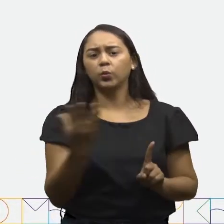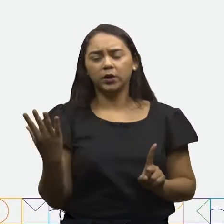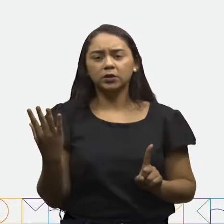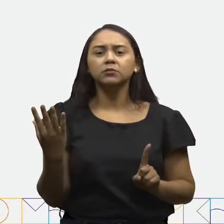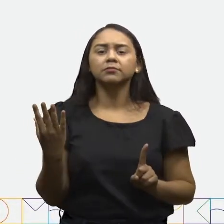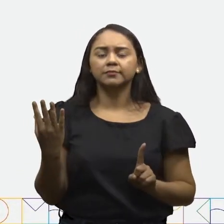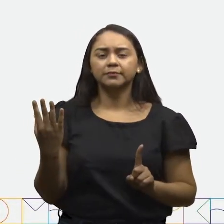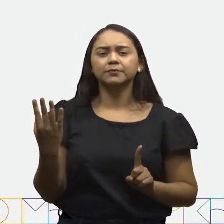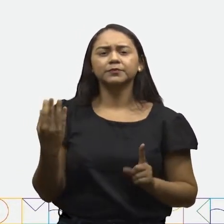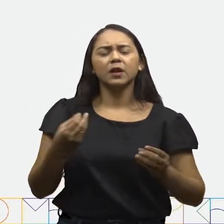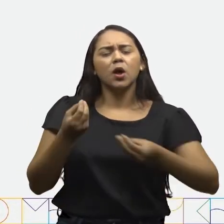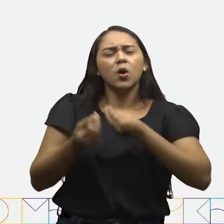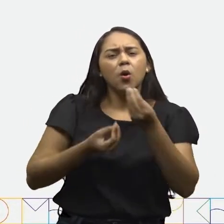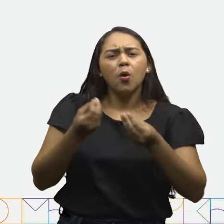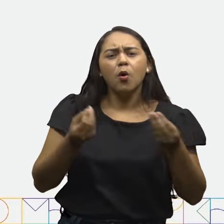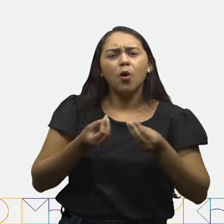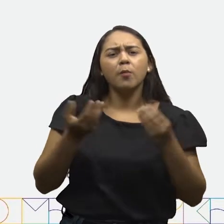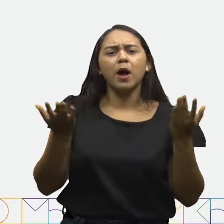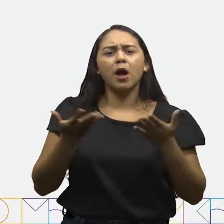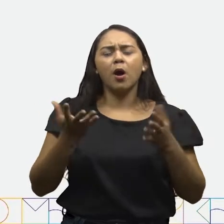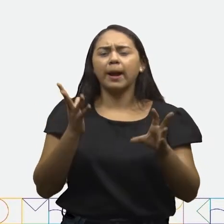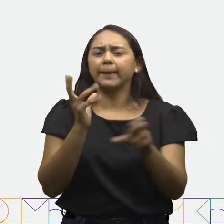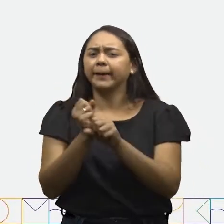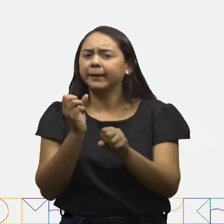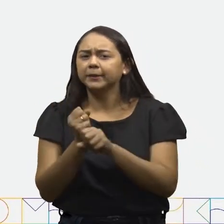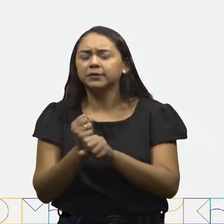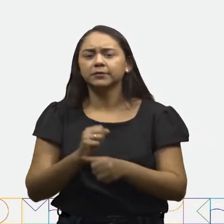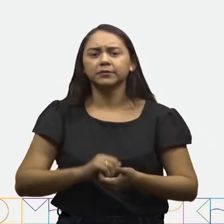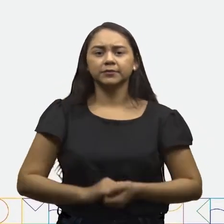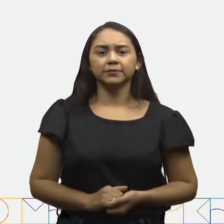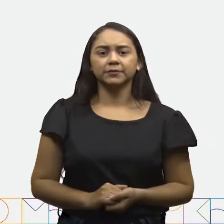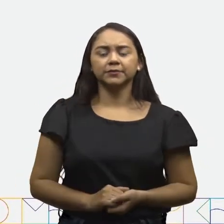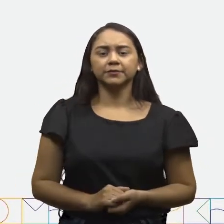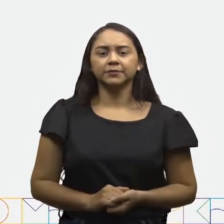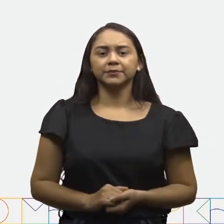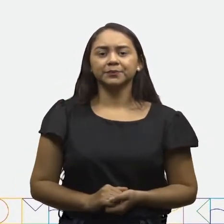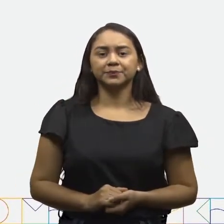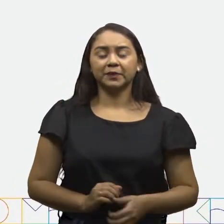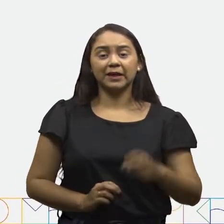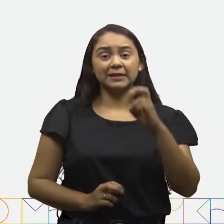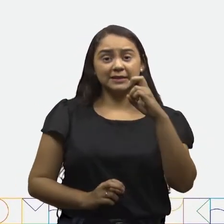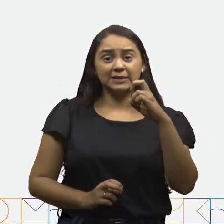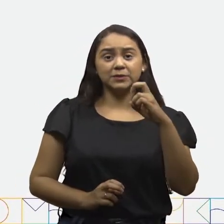essa quantidade. Como podemos representar essa conta?